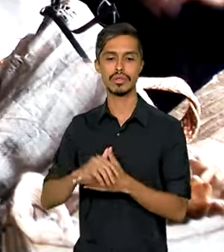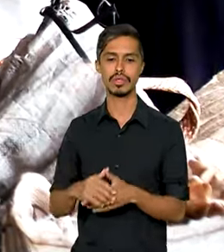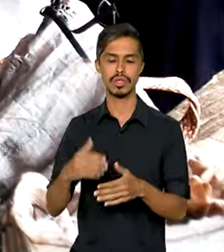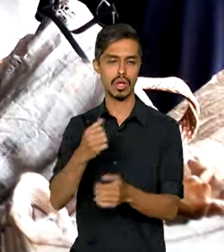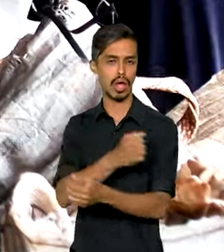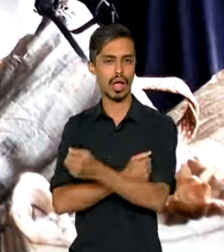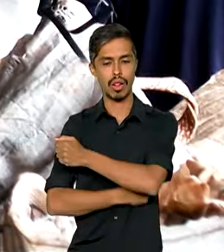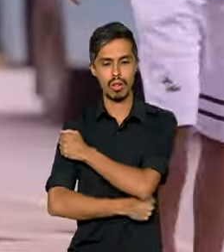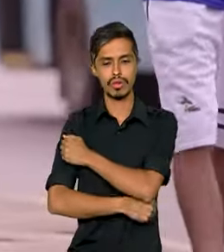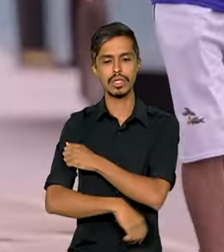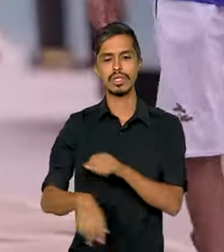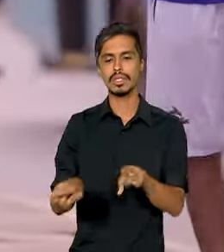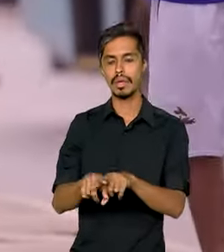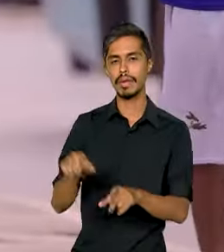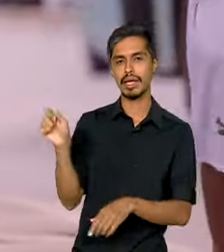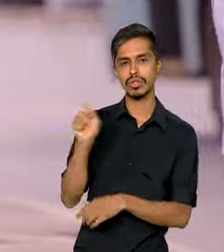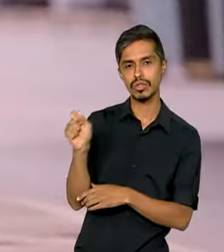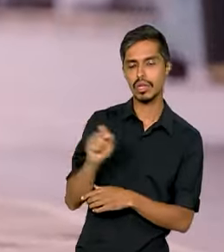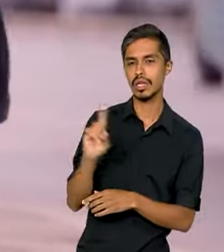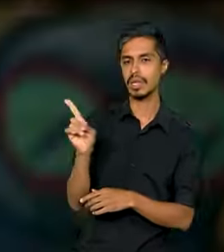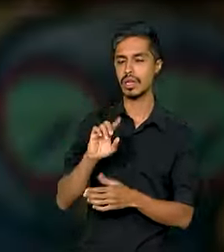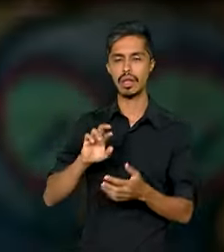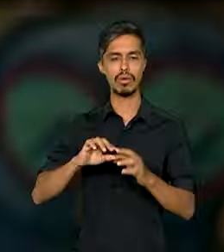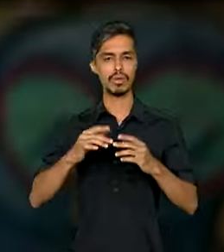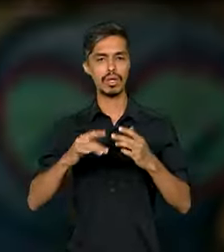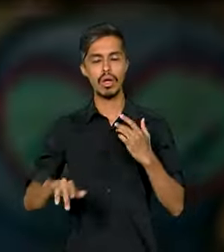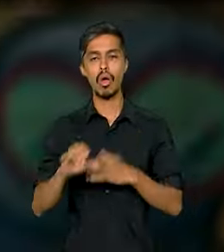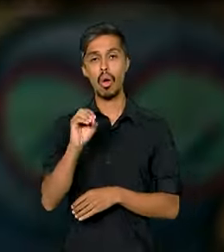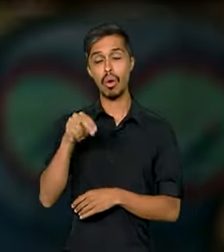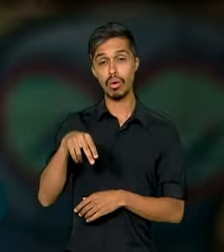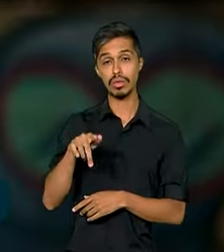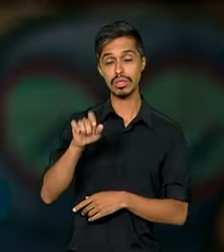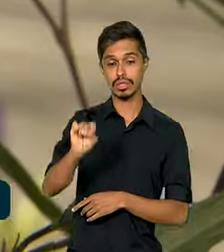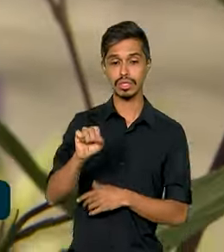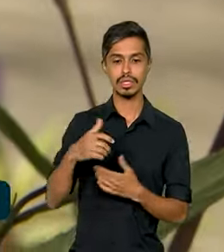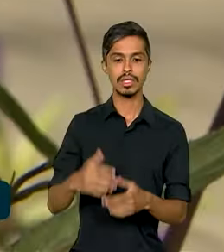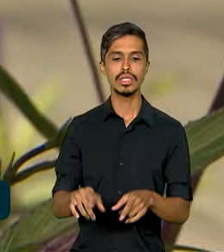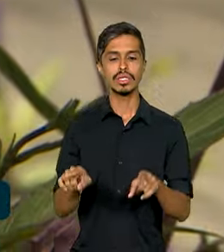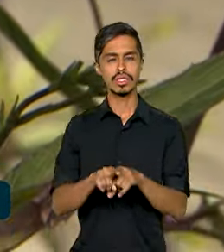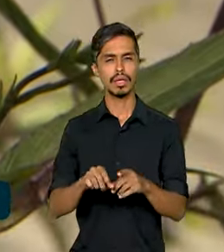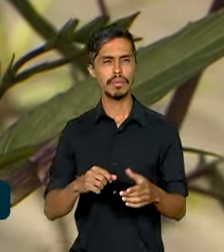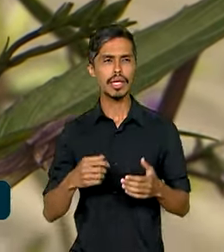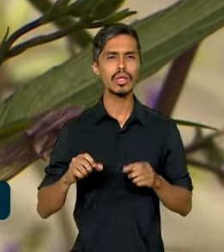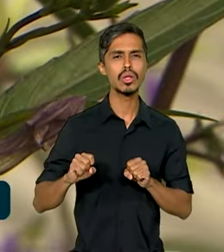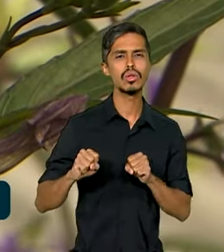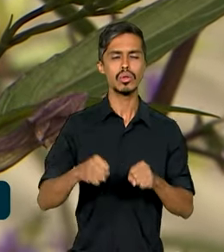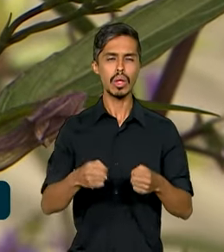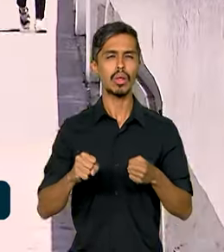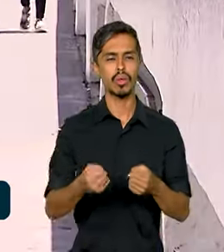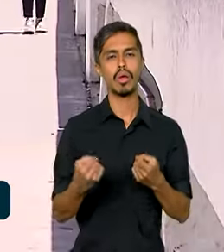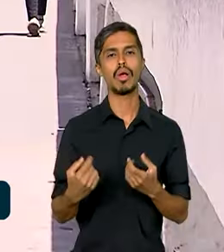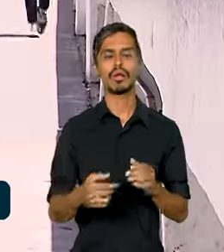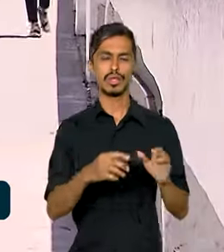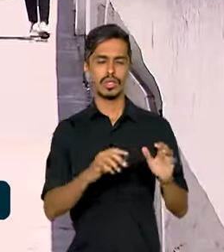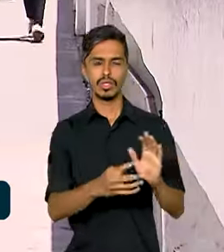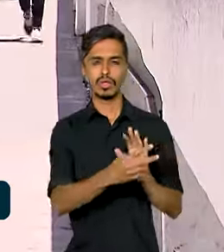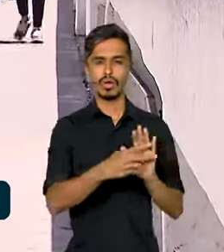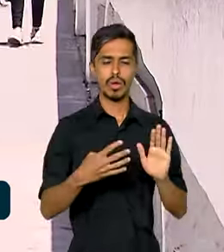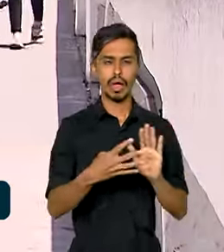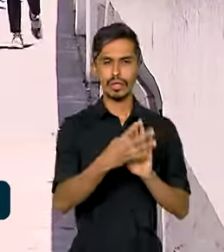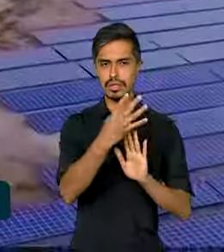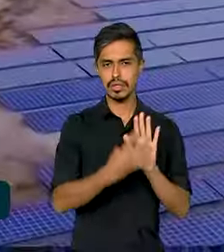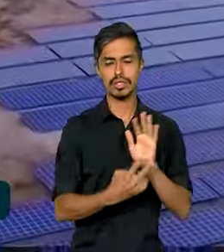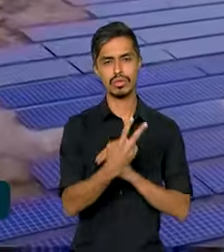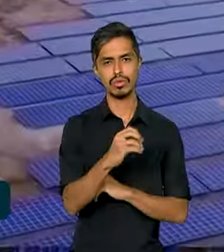não governamentais e da sociedade civil que lutam pela Agenda 2030 no país. E tem como